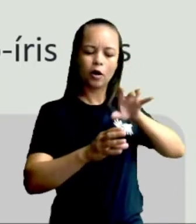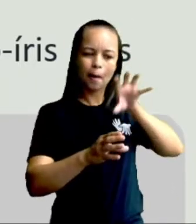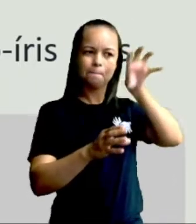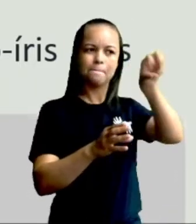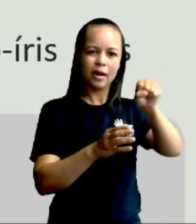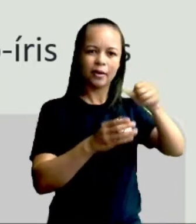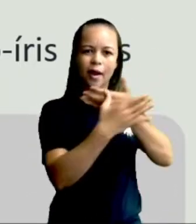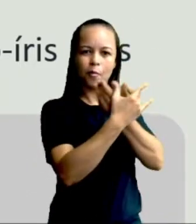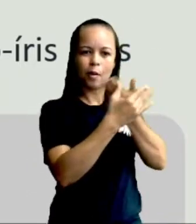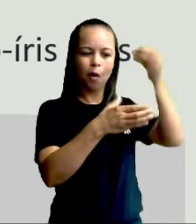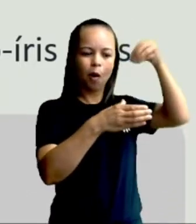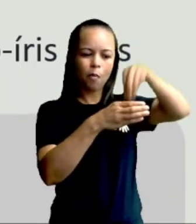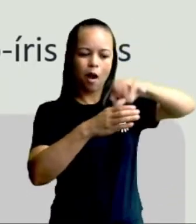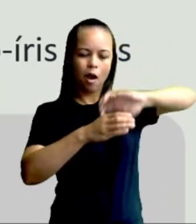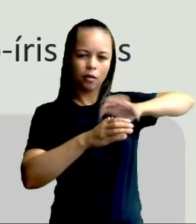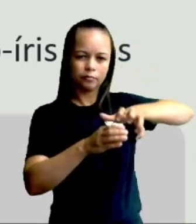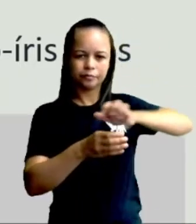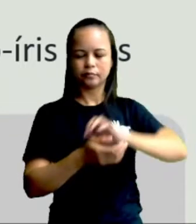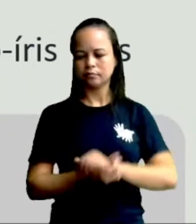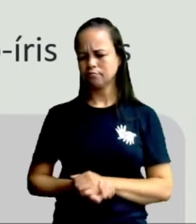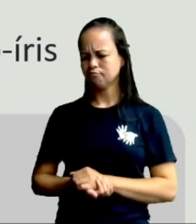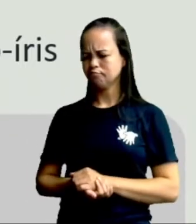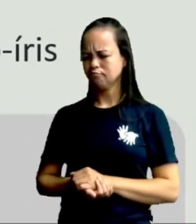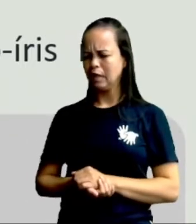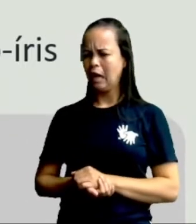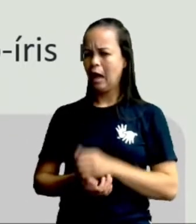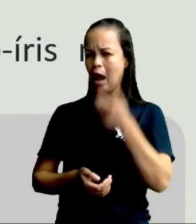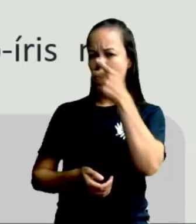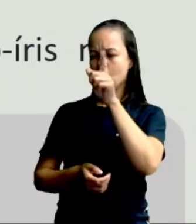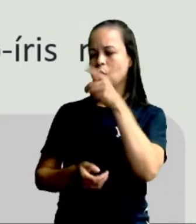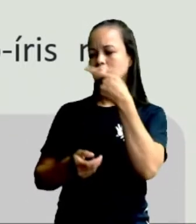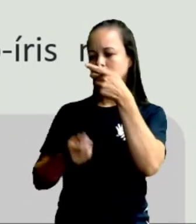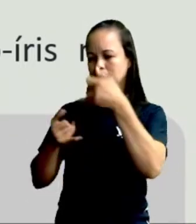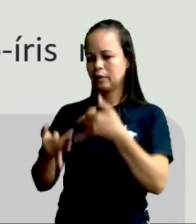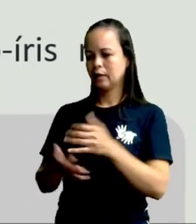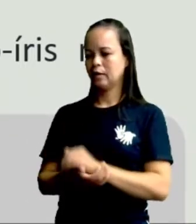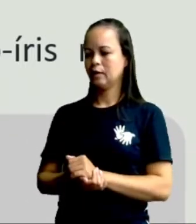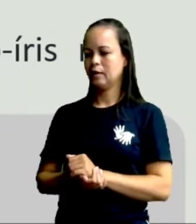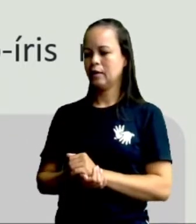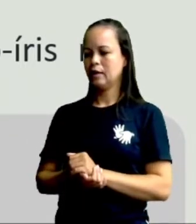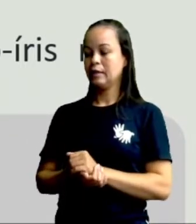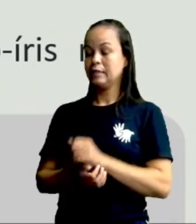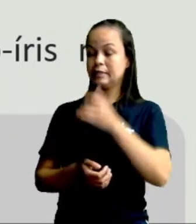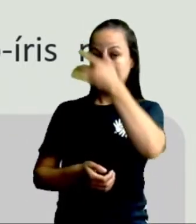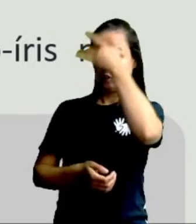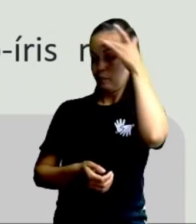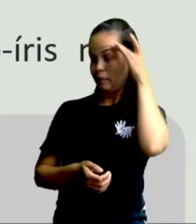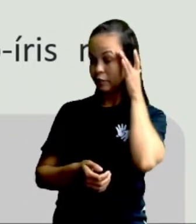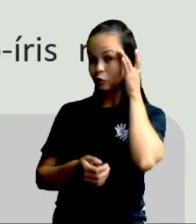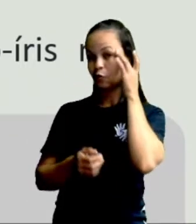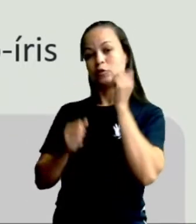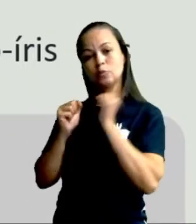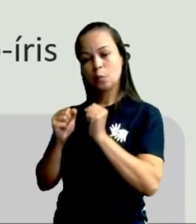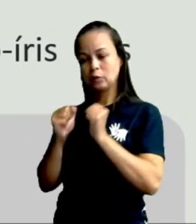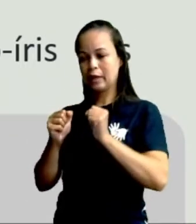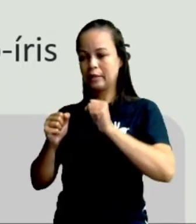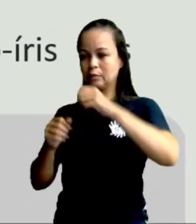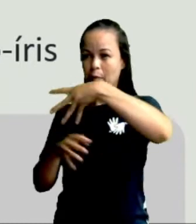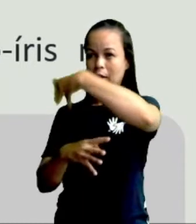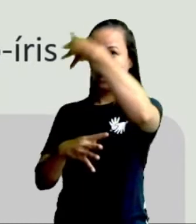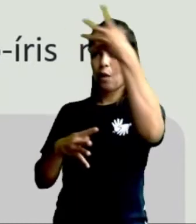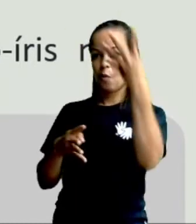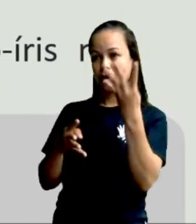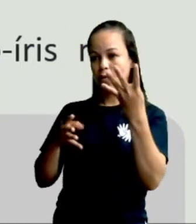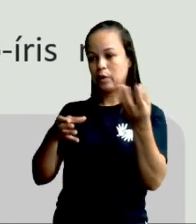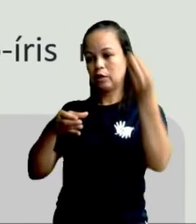Já o Haroldo, ele diz, se as pessoas pudessem prender arco-íris nos zoológicos, elas o fariam. Então, ele